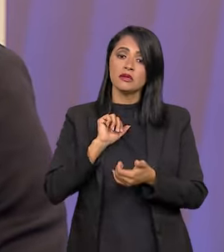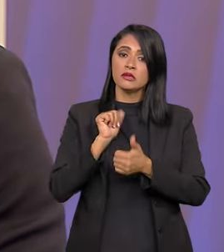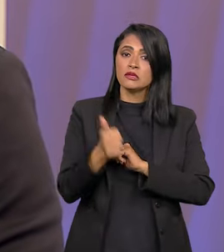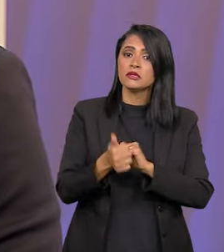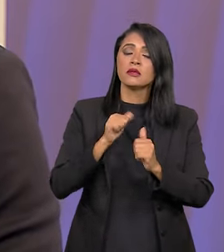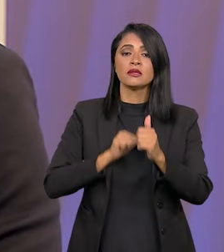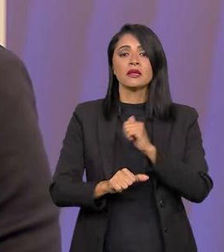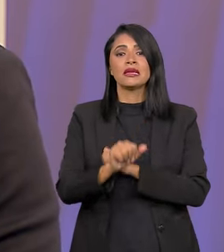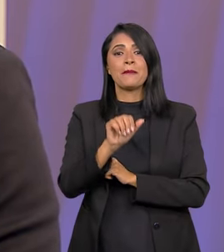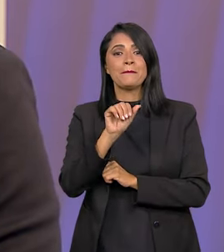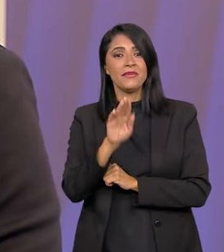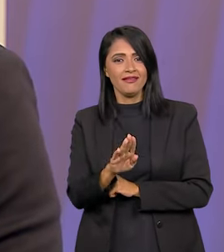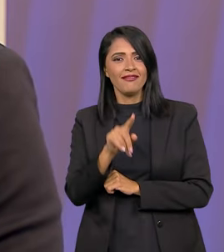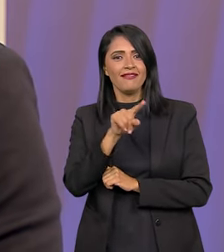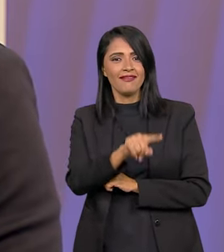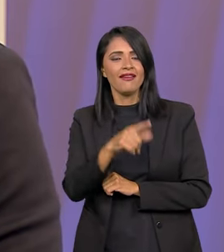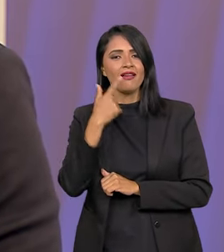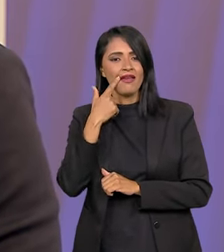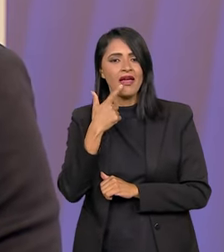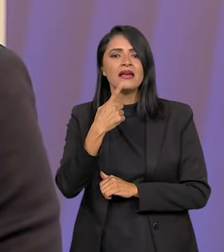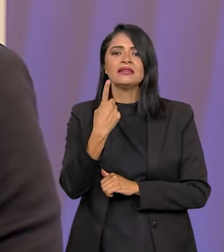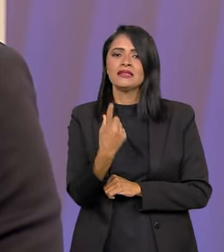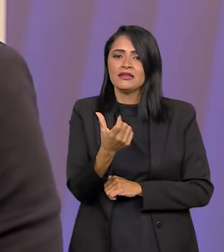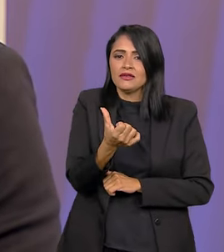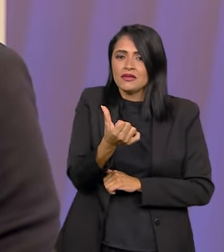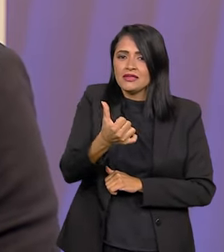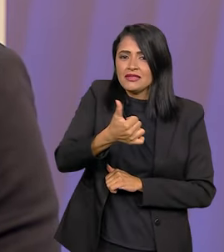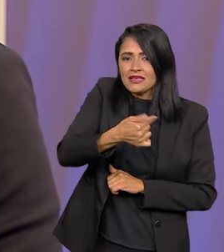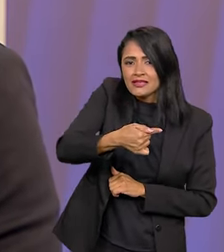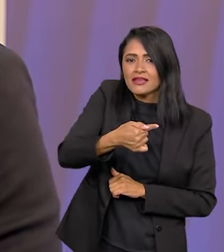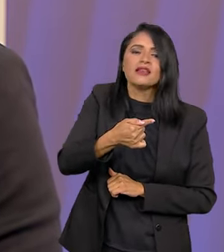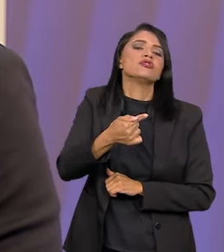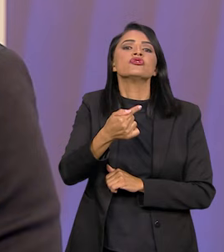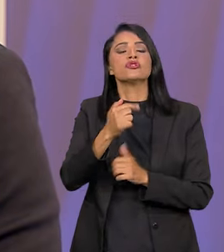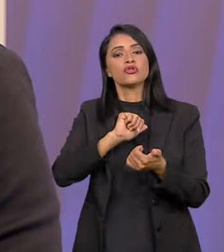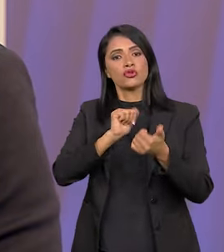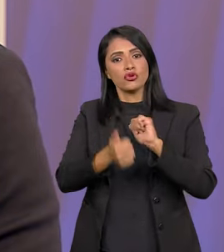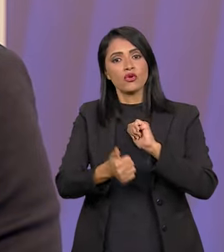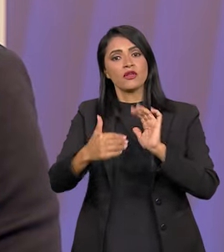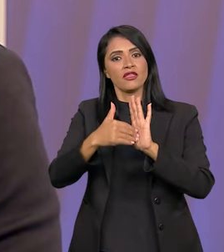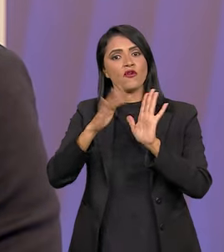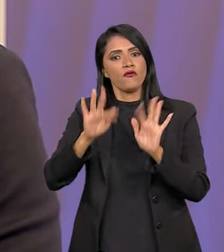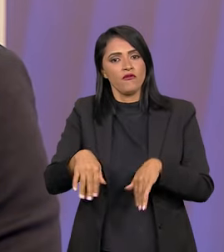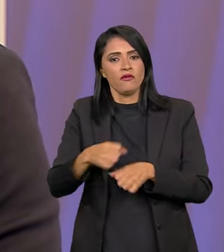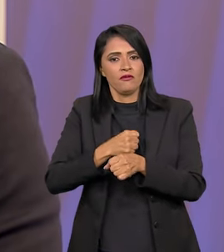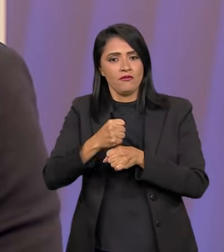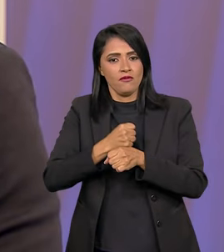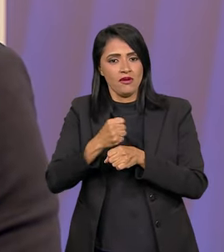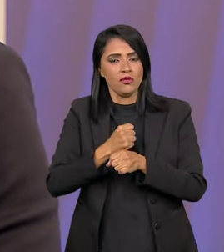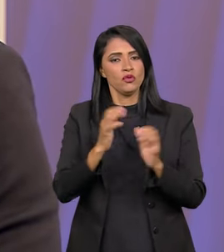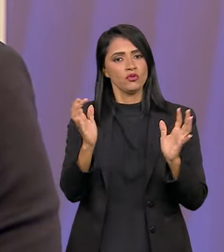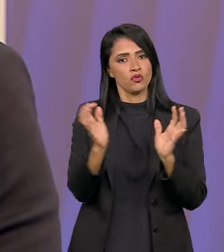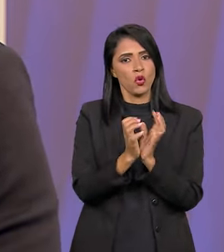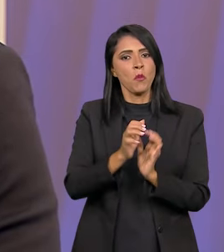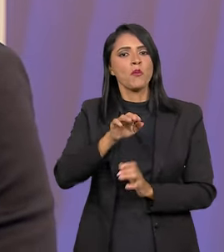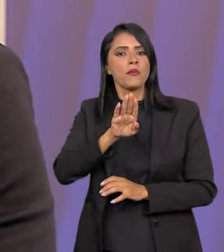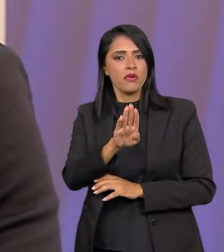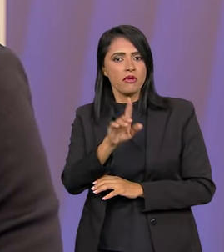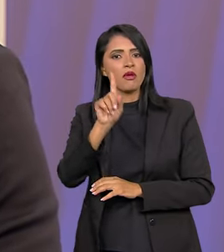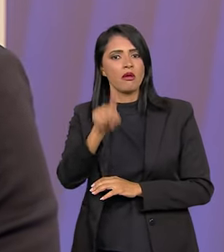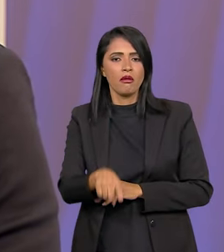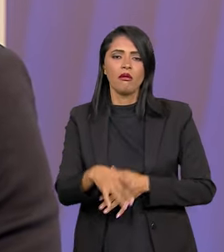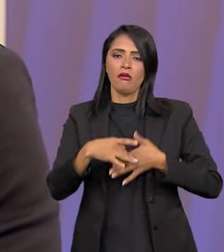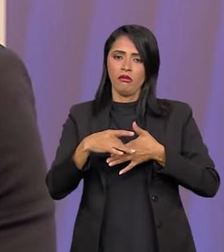transmitindo a segunda rodada da Série B. Vamos transmitir 117 jogos até o final do ano da Série B. Então, é um papel